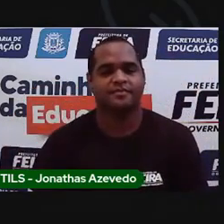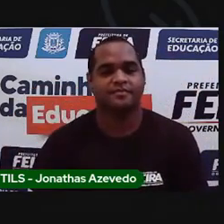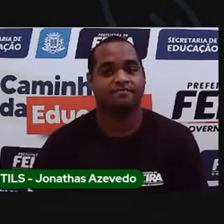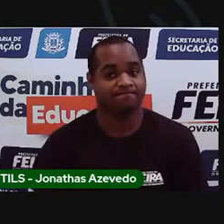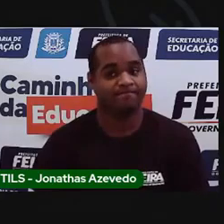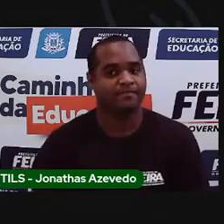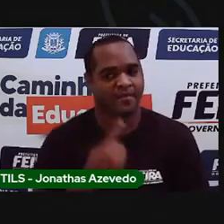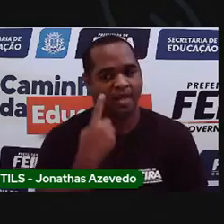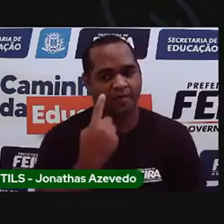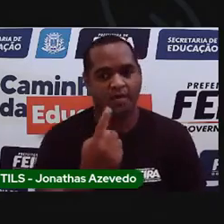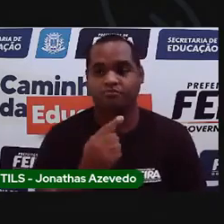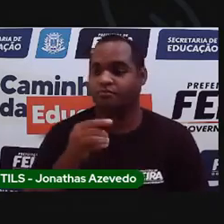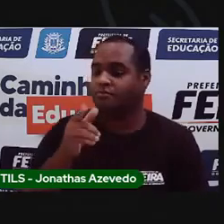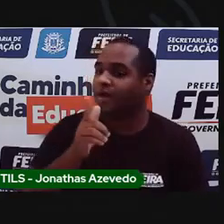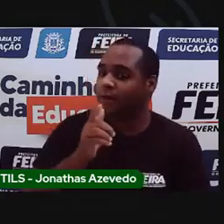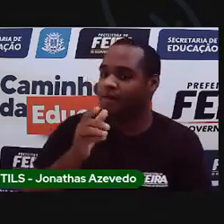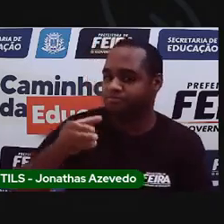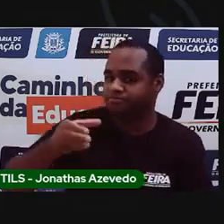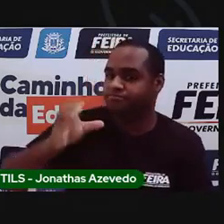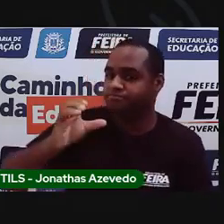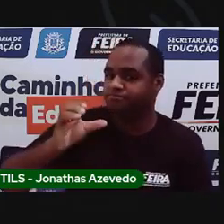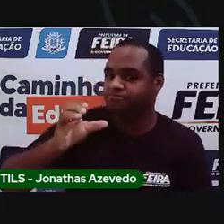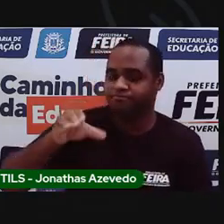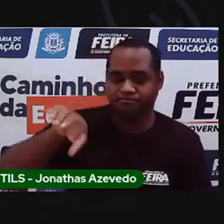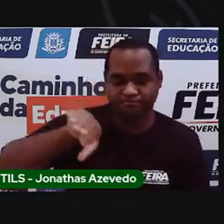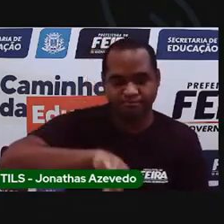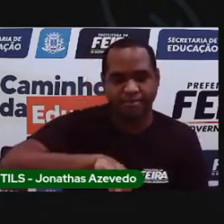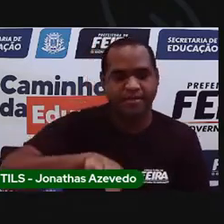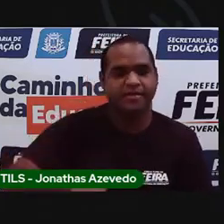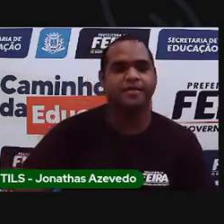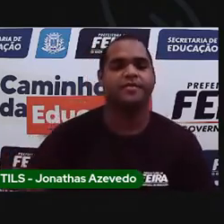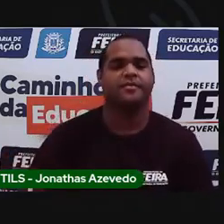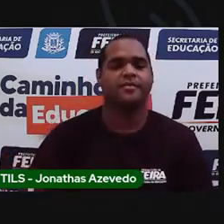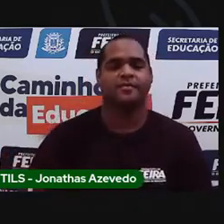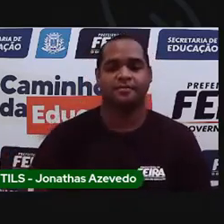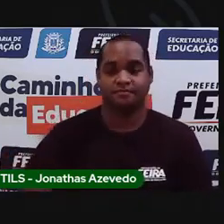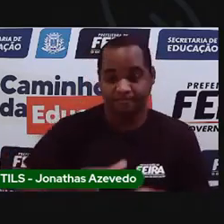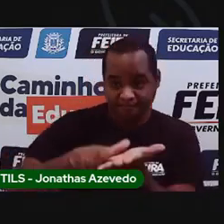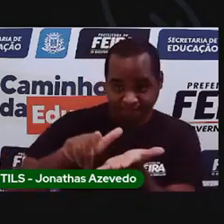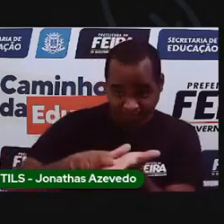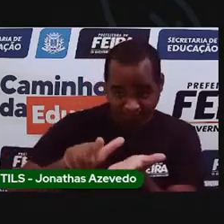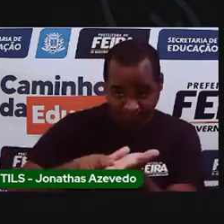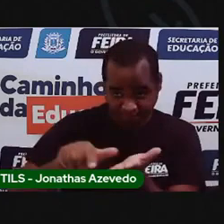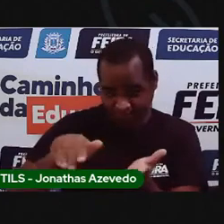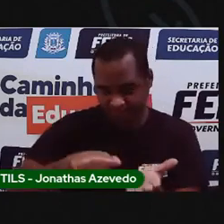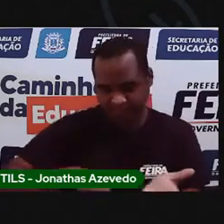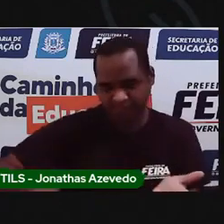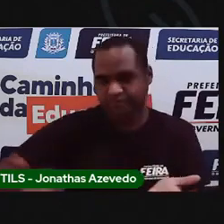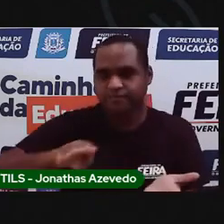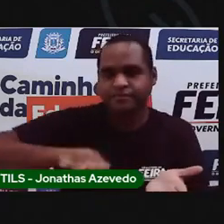Ó, uma xícara de água. A Pró tá aqui com papelzinho, ó, para não molhar a mesa dela.